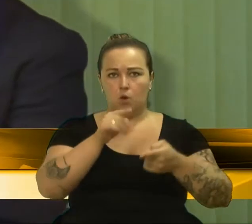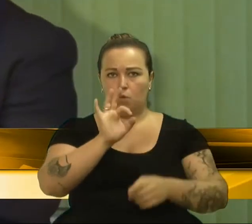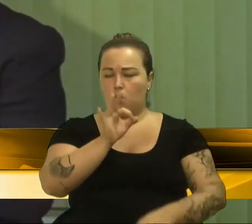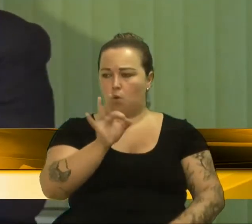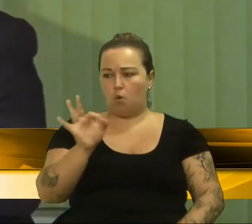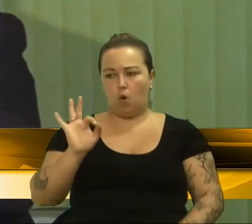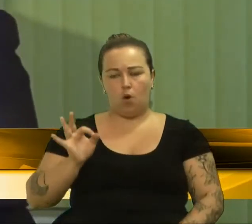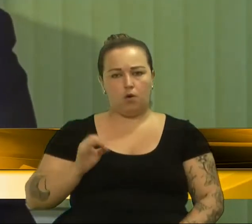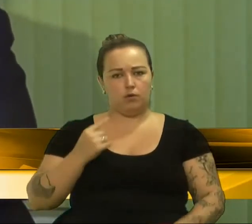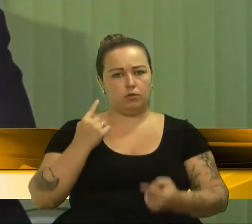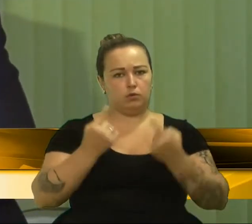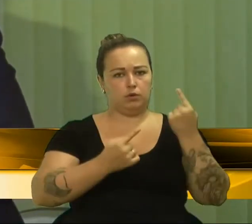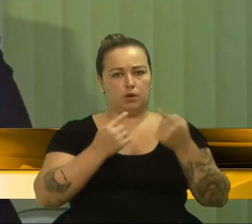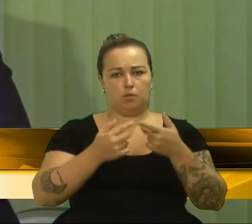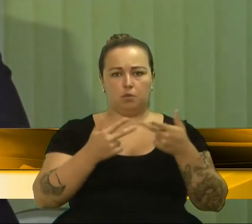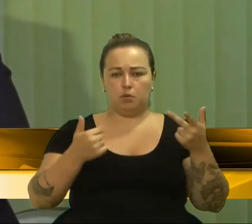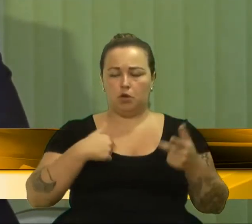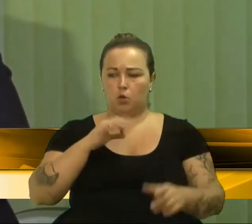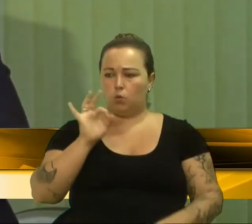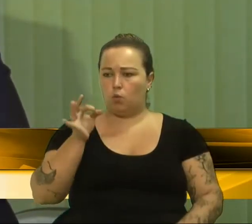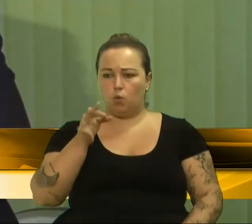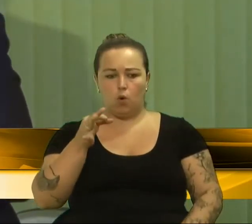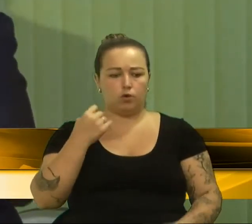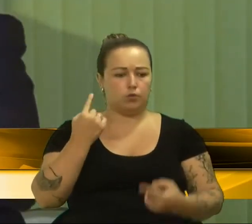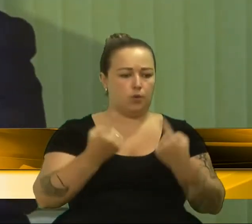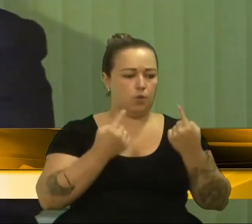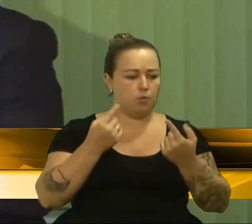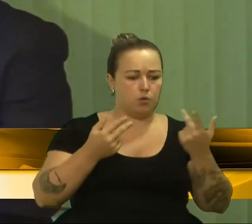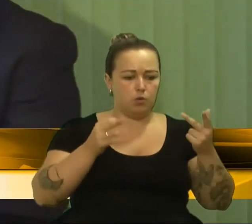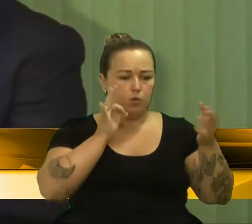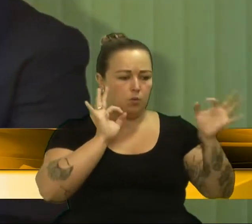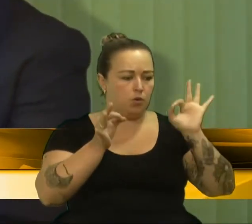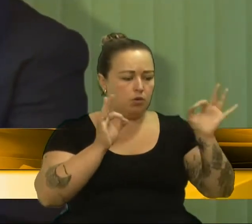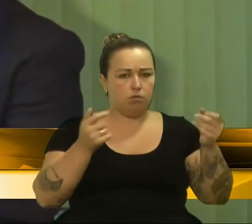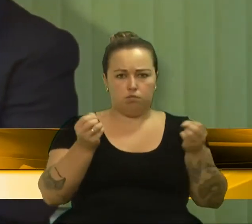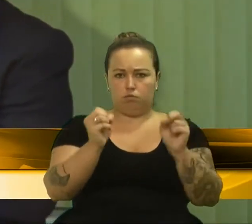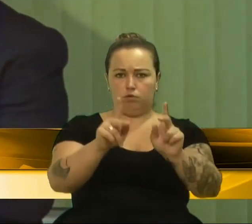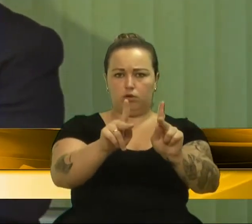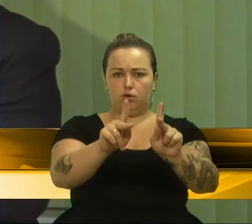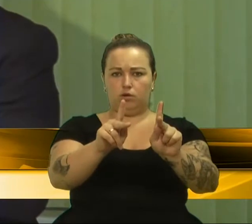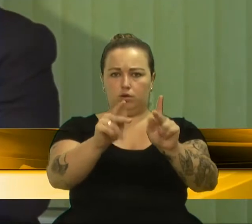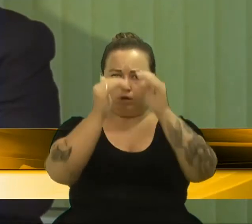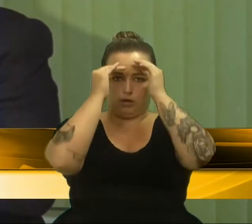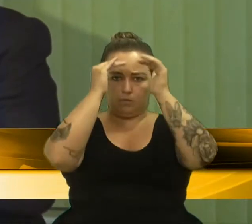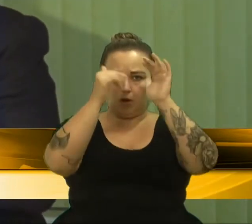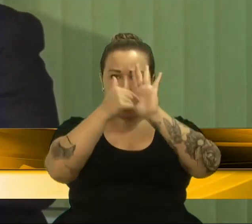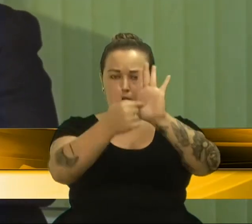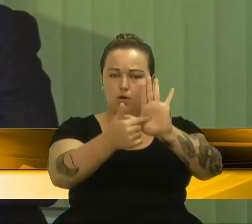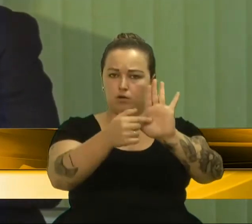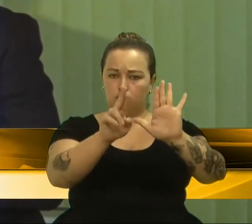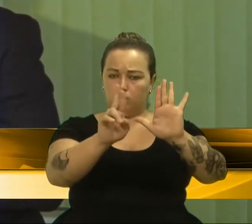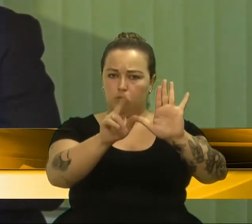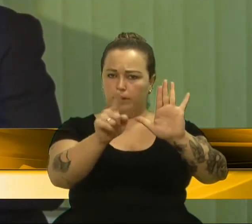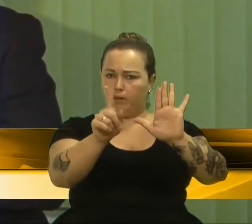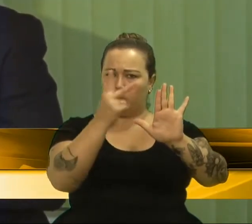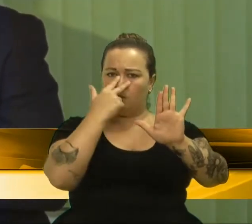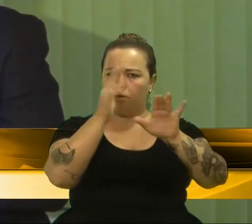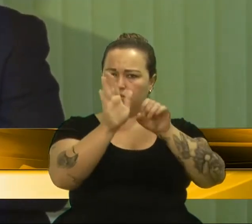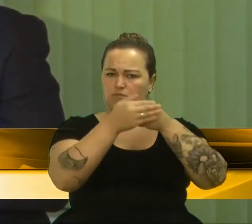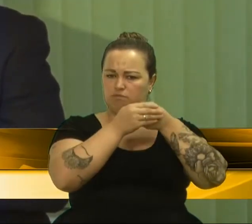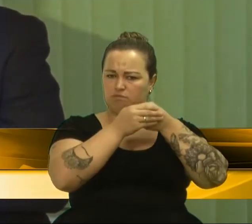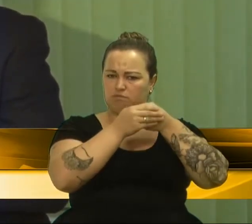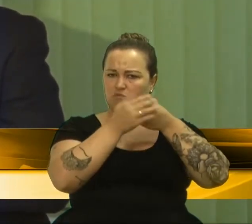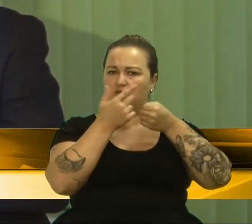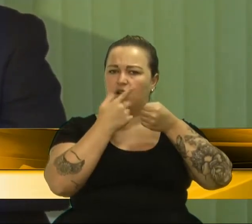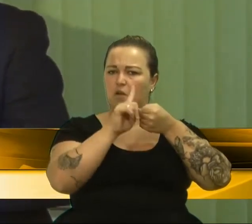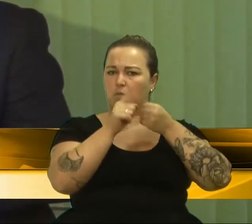determinada linha ideológica, não concordo com outro posicionamento, mas de forma explícita. E não no anonimato, como nessa matéria